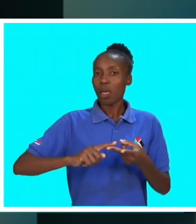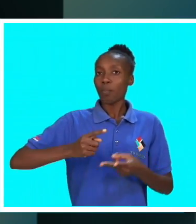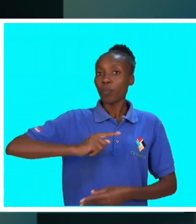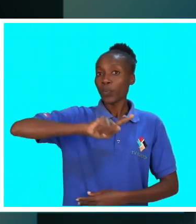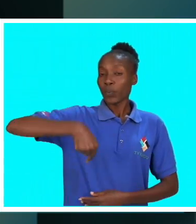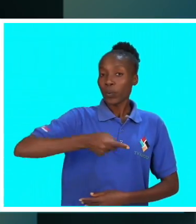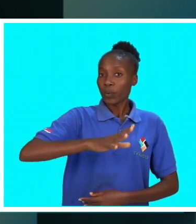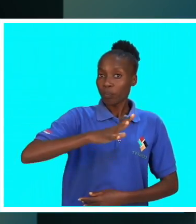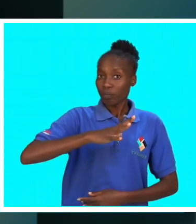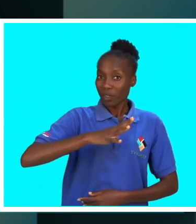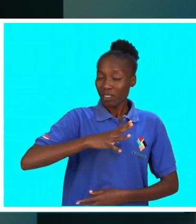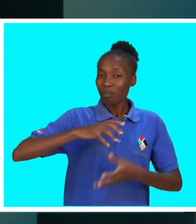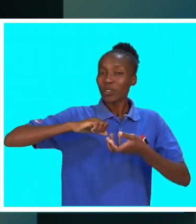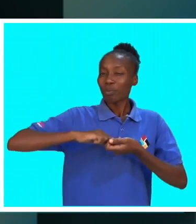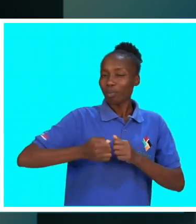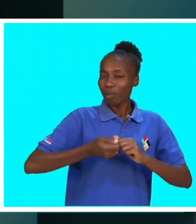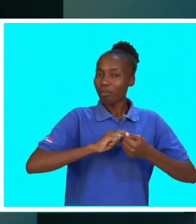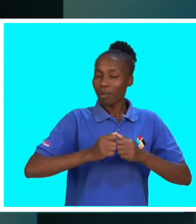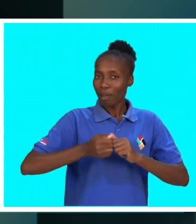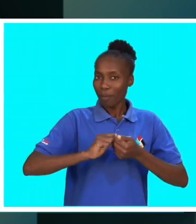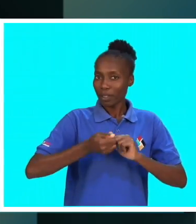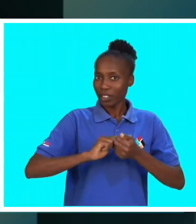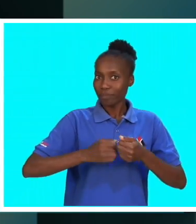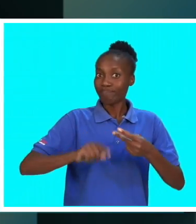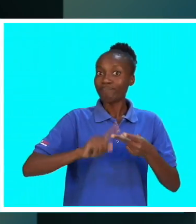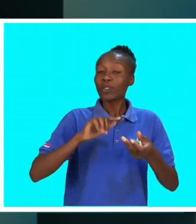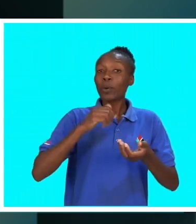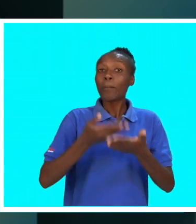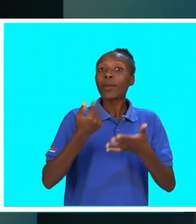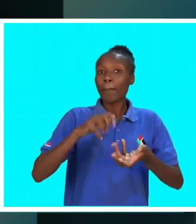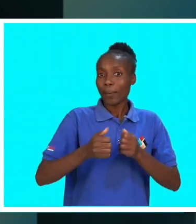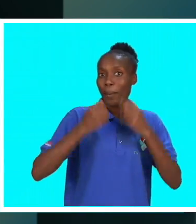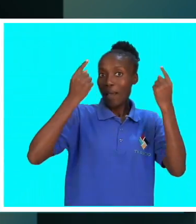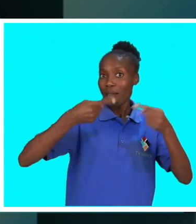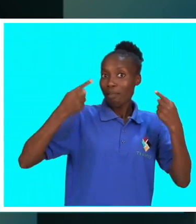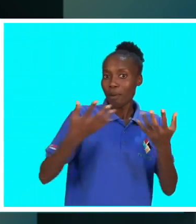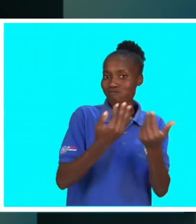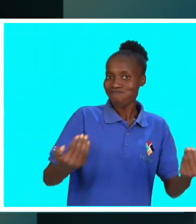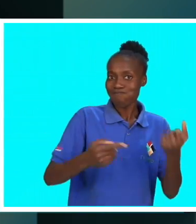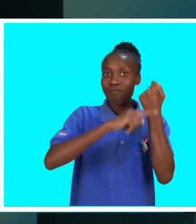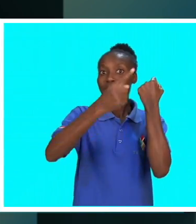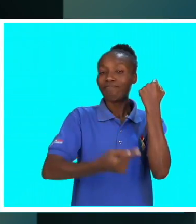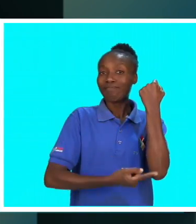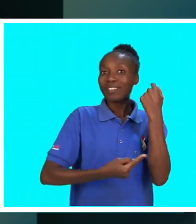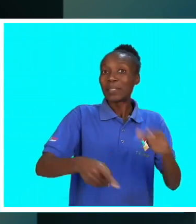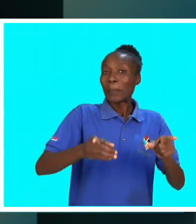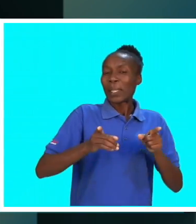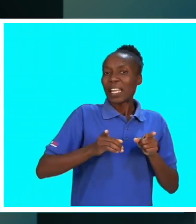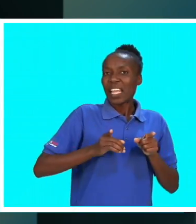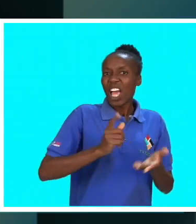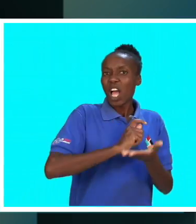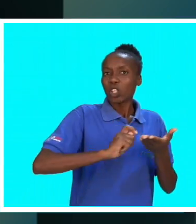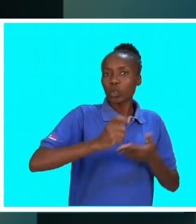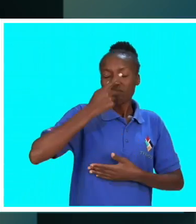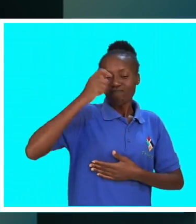frequentando alguns problemas por causa dos casamentos prematuros, grávida, as meninas desistem